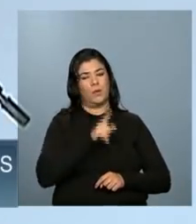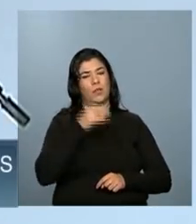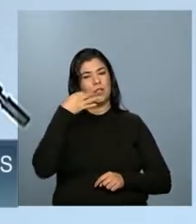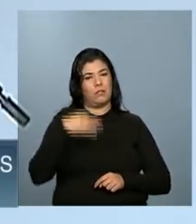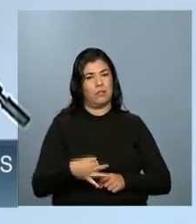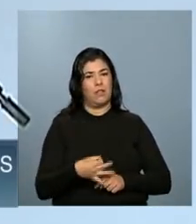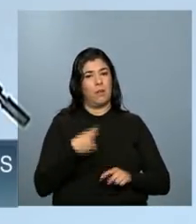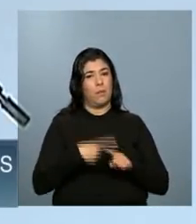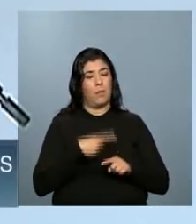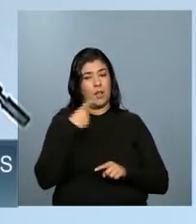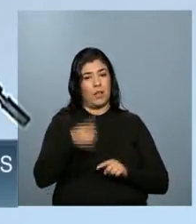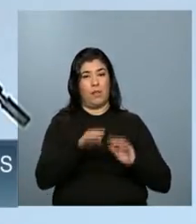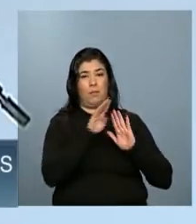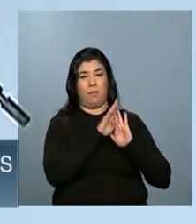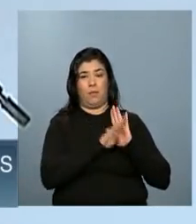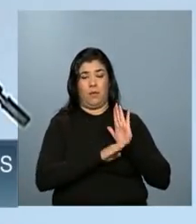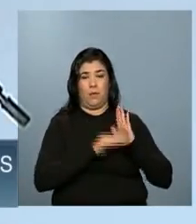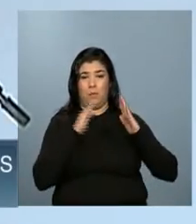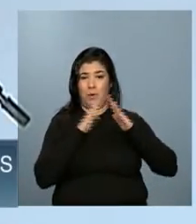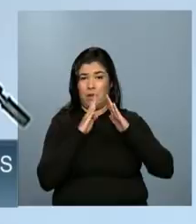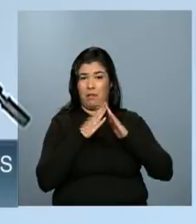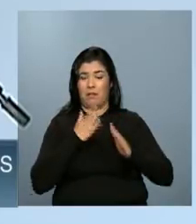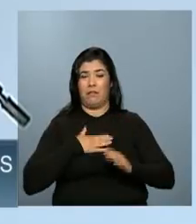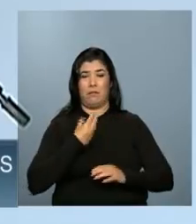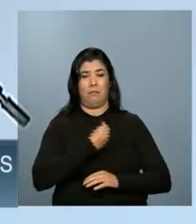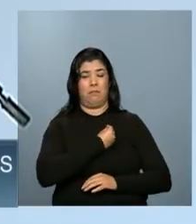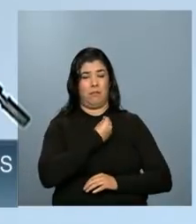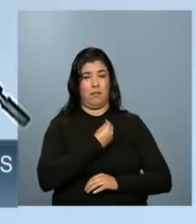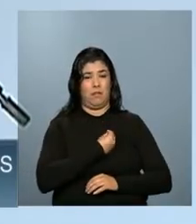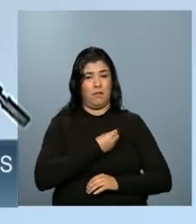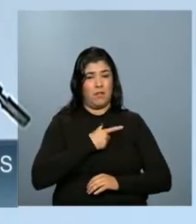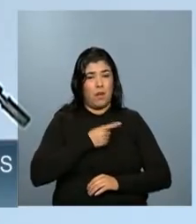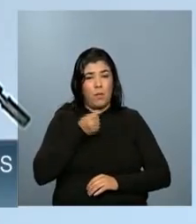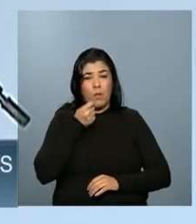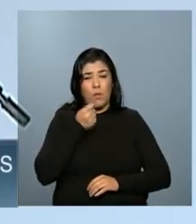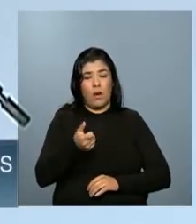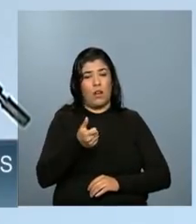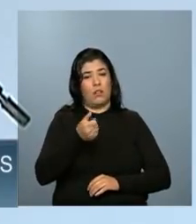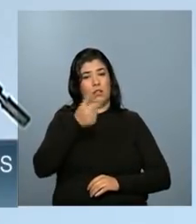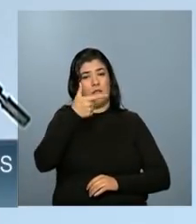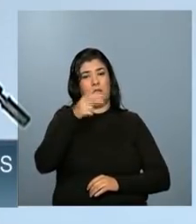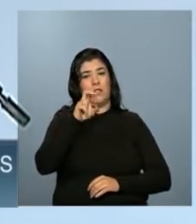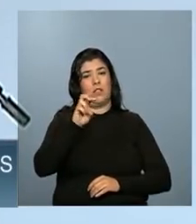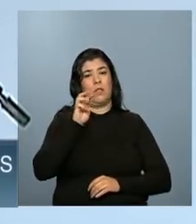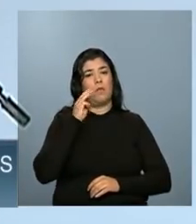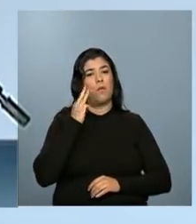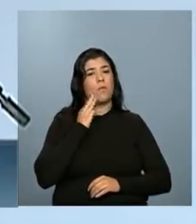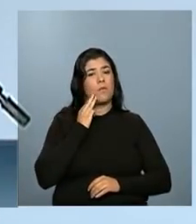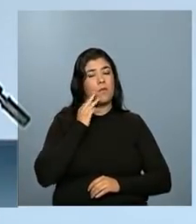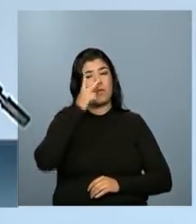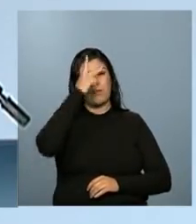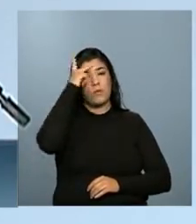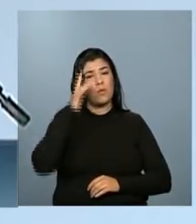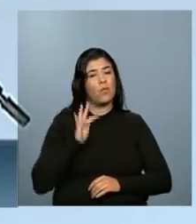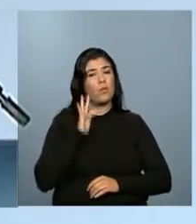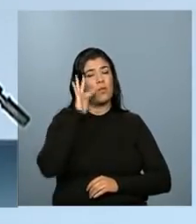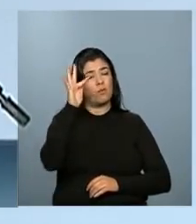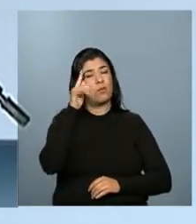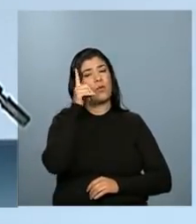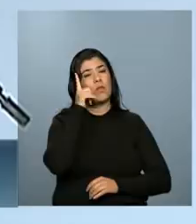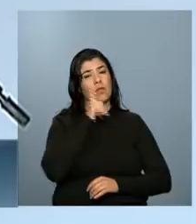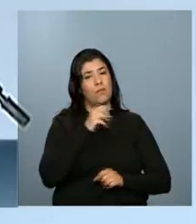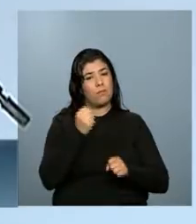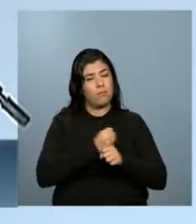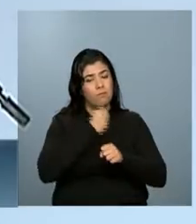um programa que vai atender quase 25 milhões de pessoas, que vai construir 6